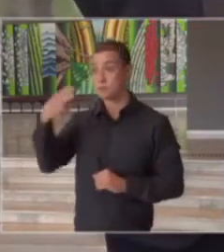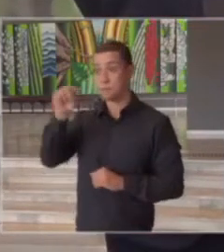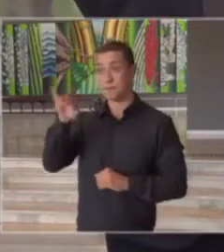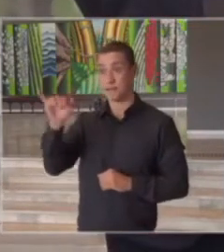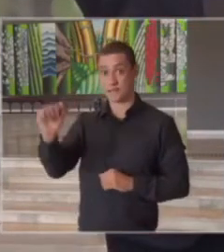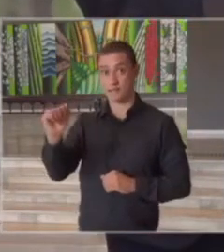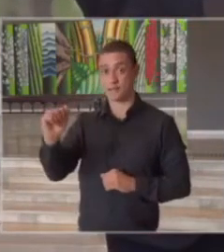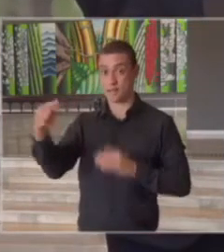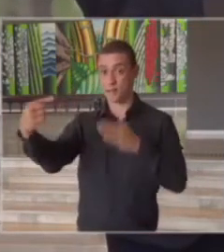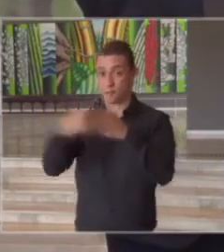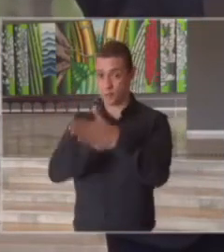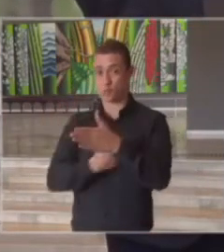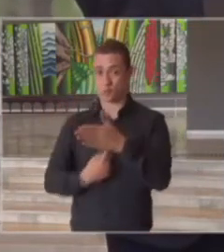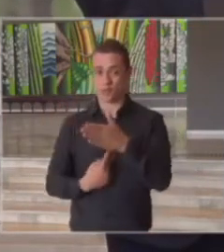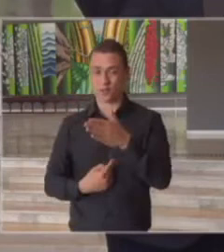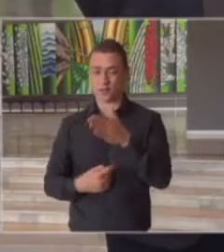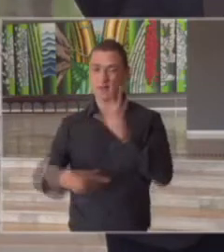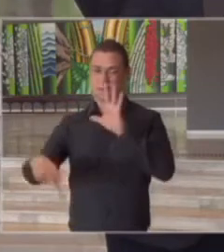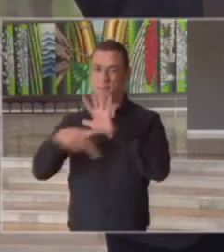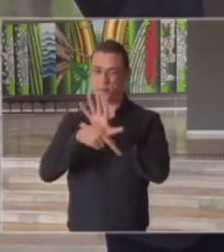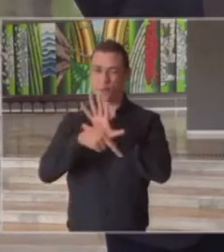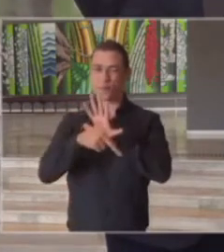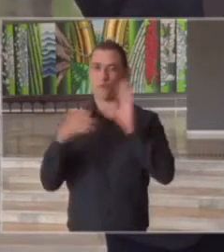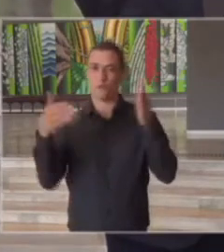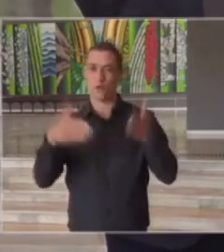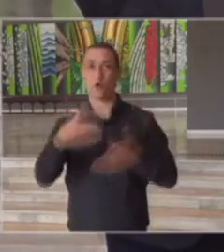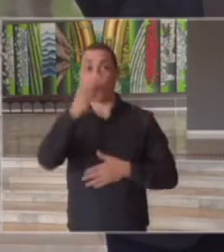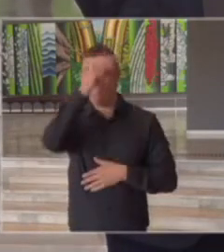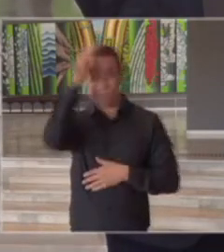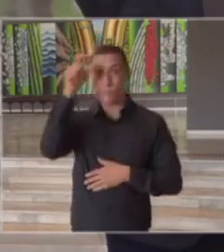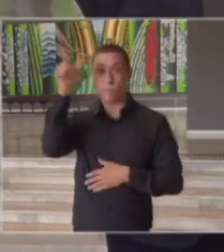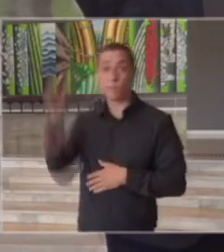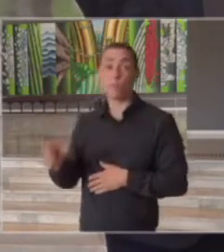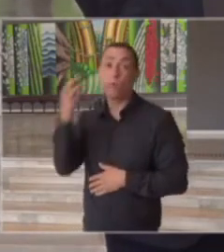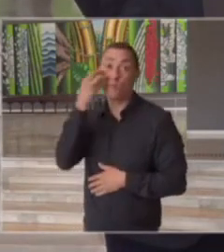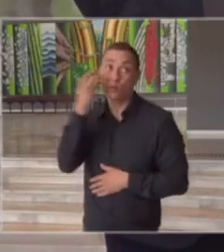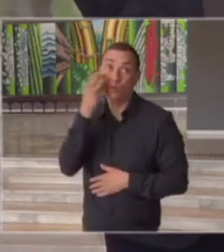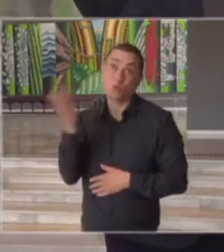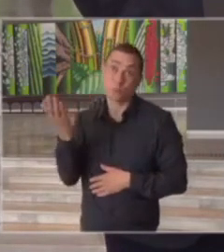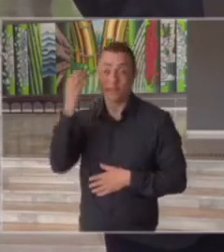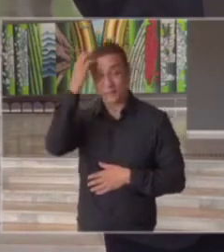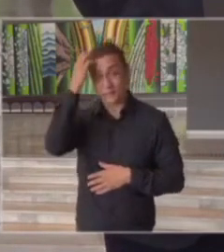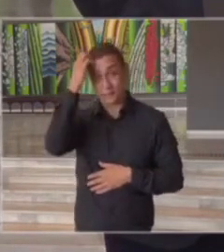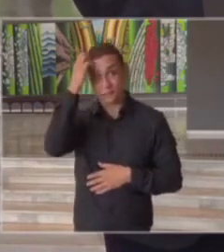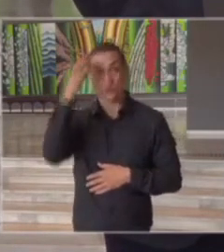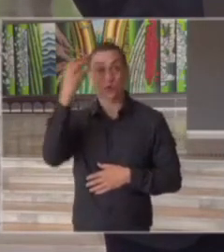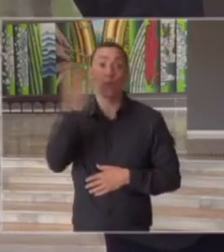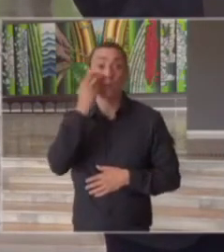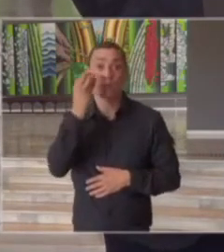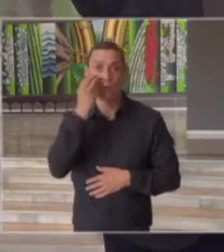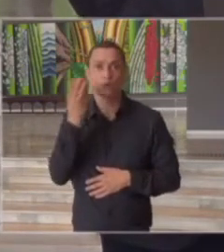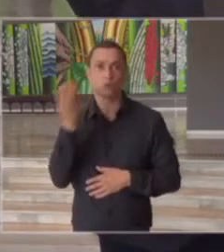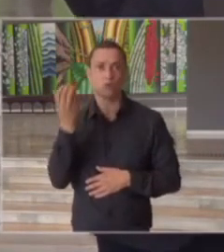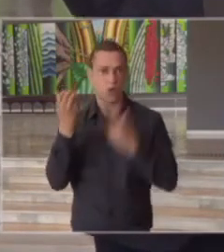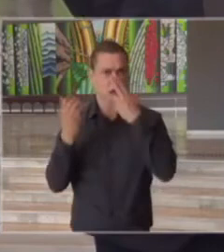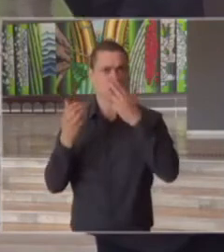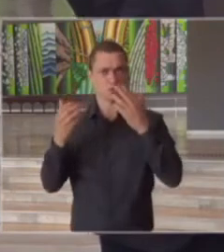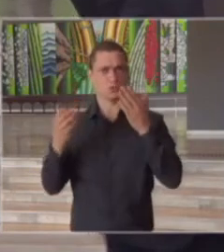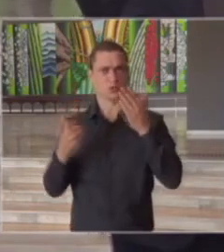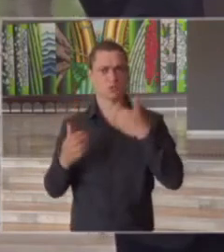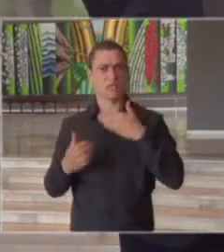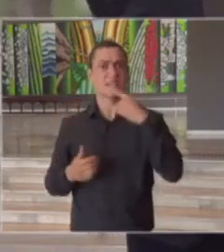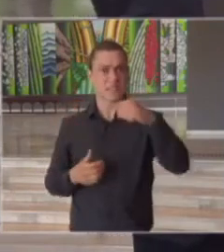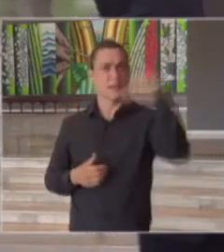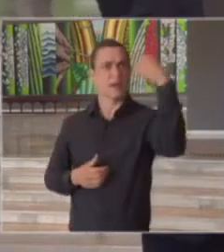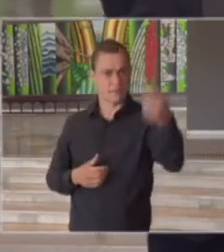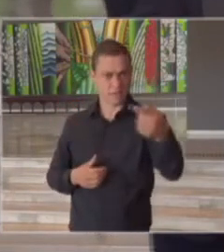uma pergunta típica para o prefeito da capital de São Paulo Bruno Covas o Bruno provavelmente estará já semana